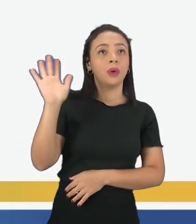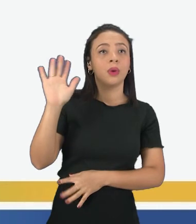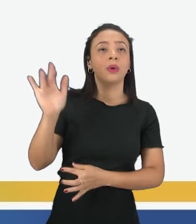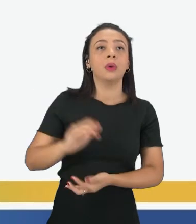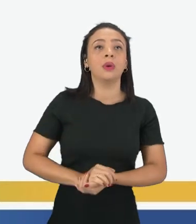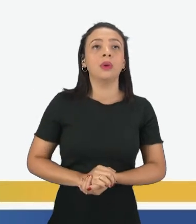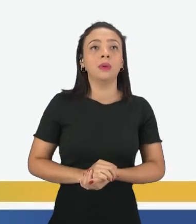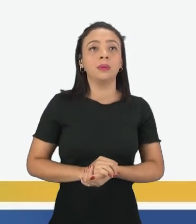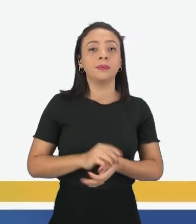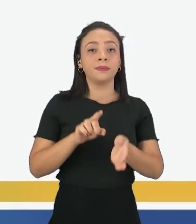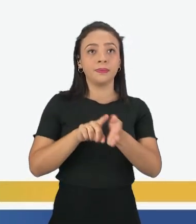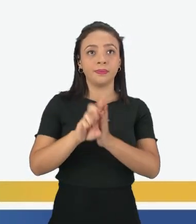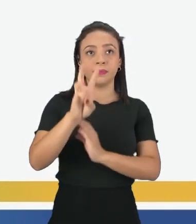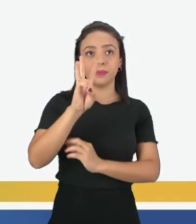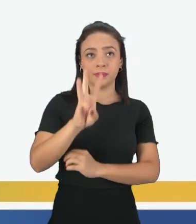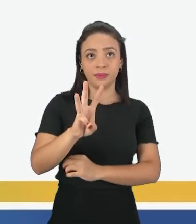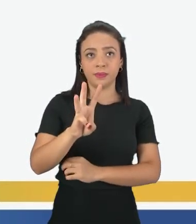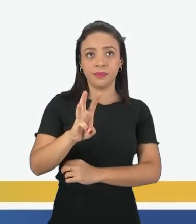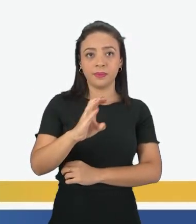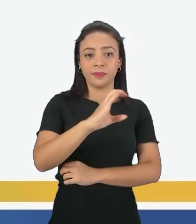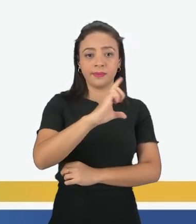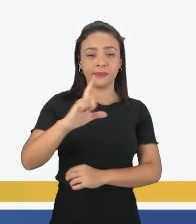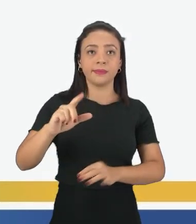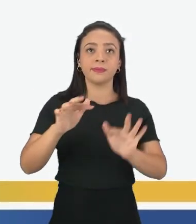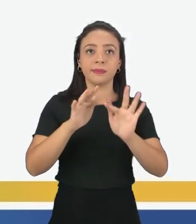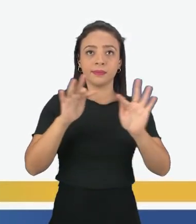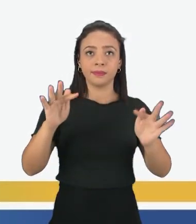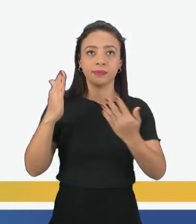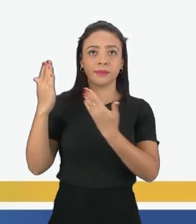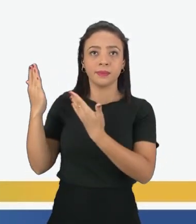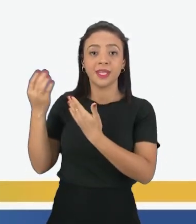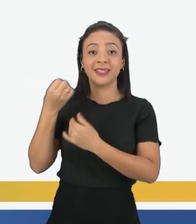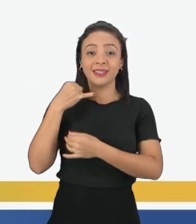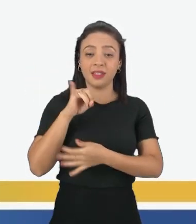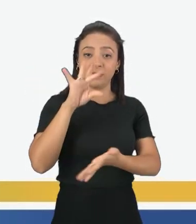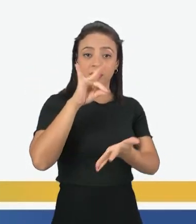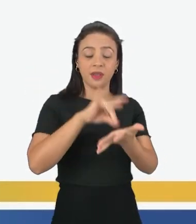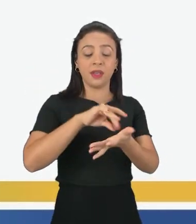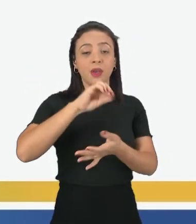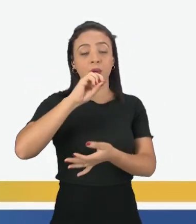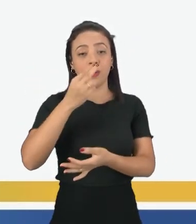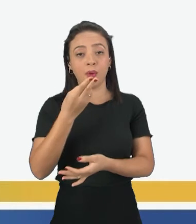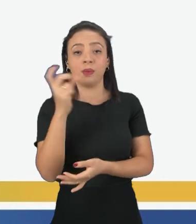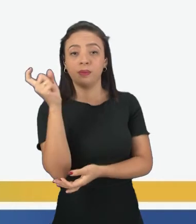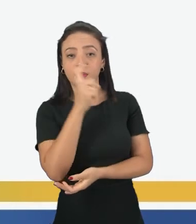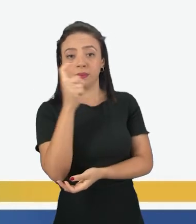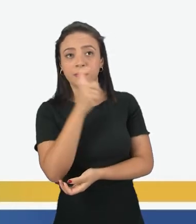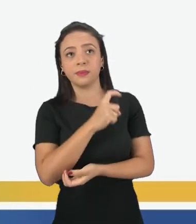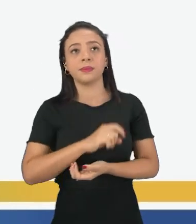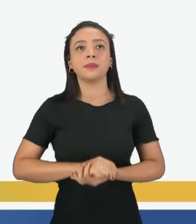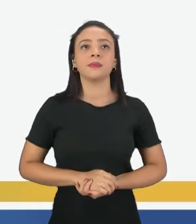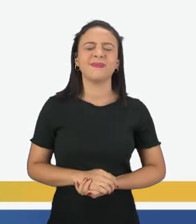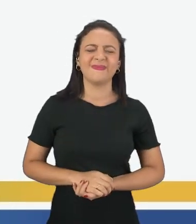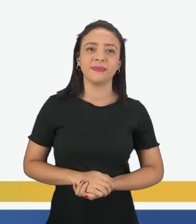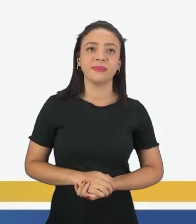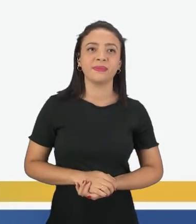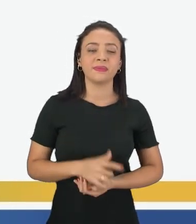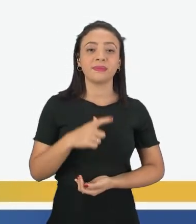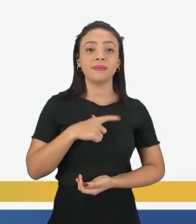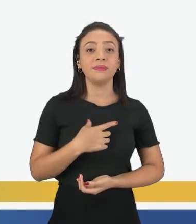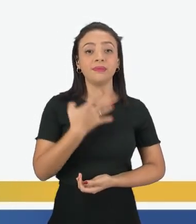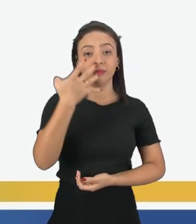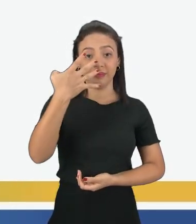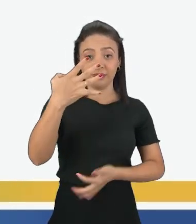E por último, classifique as frases abaixo em verdadeiras e falsas. Então nós temos aí